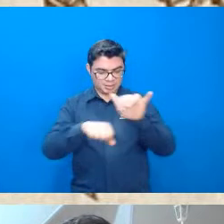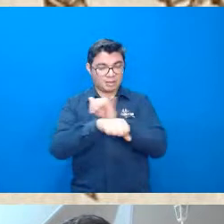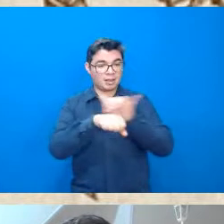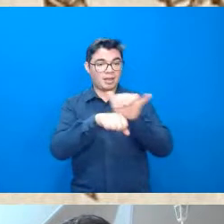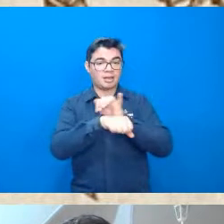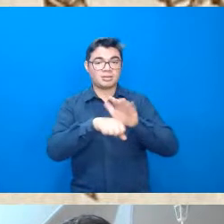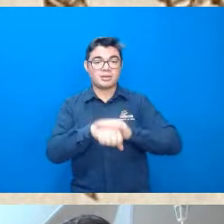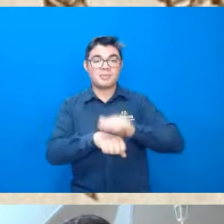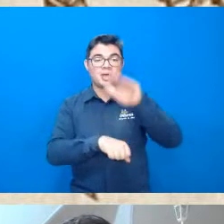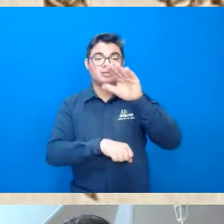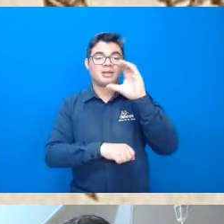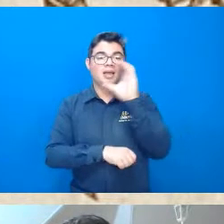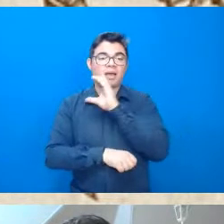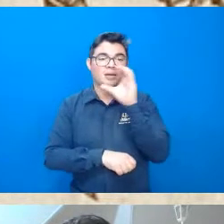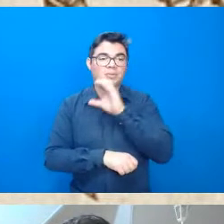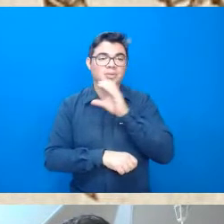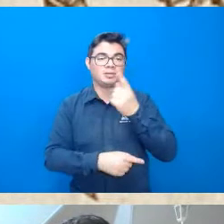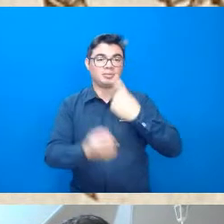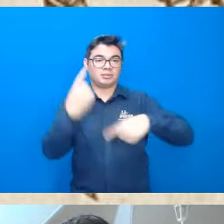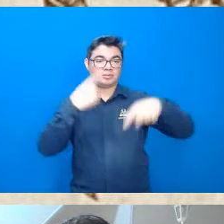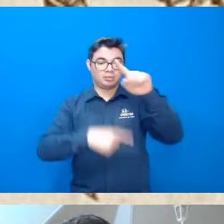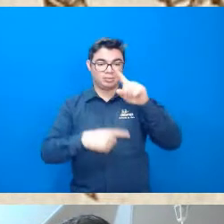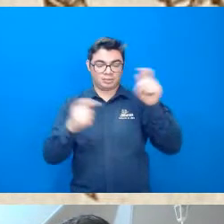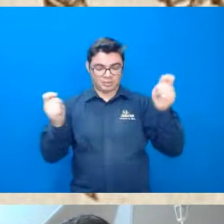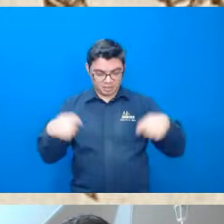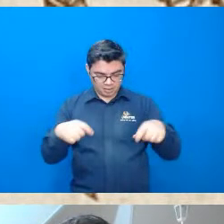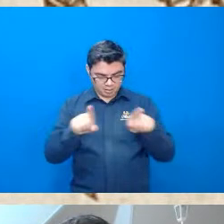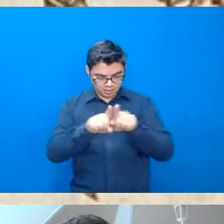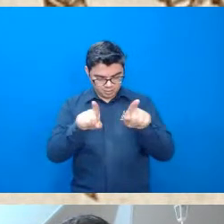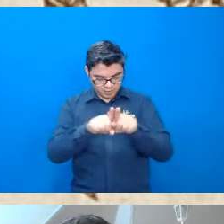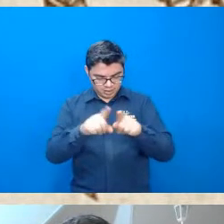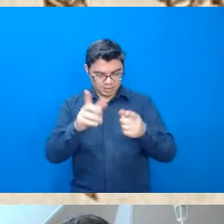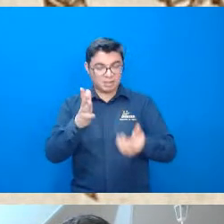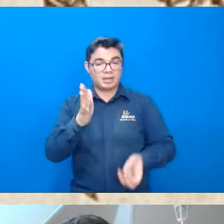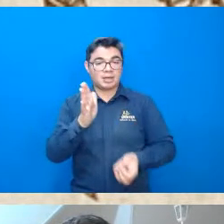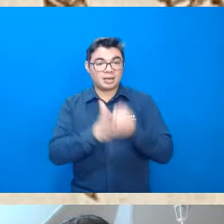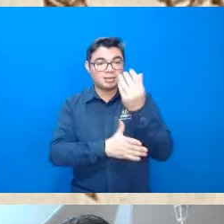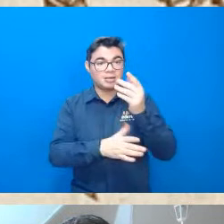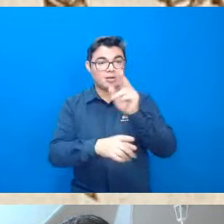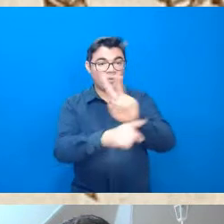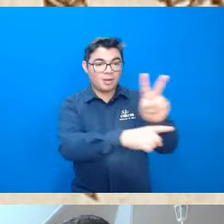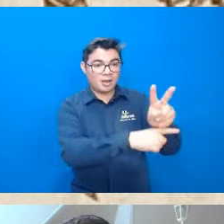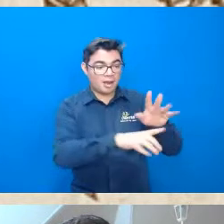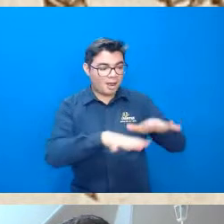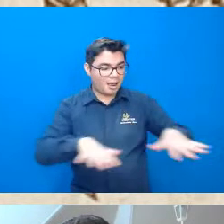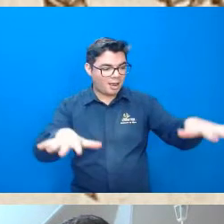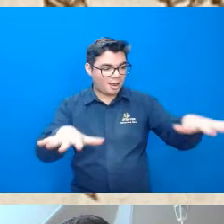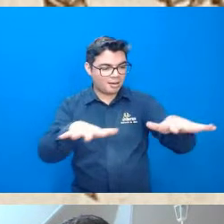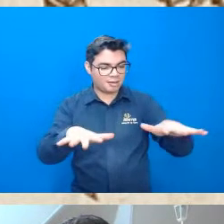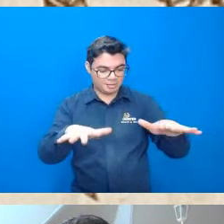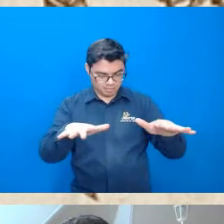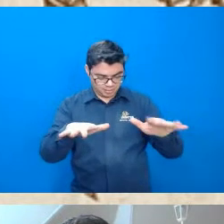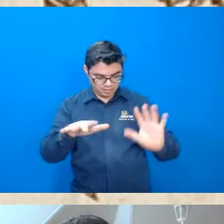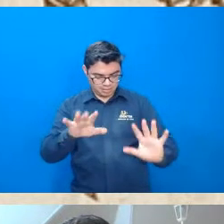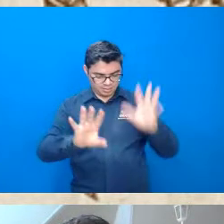rápida de recuperação populacional e criação de áreas protegidas onde essas espécies ocorrem